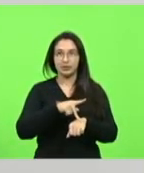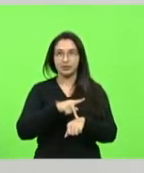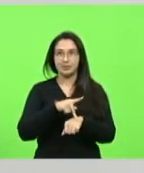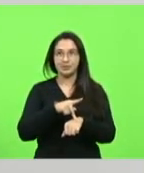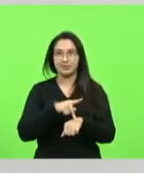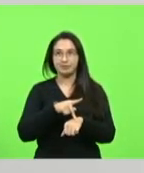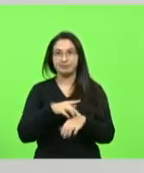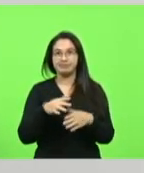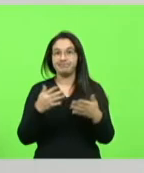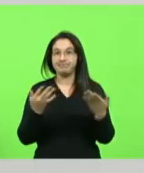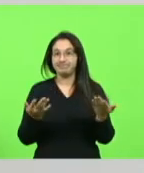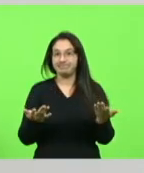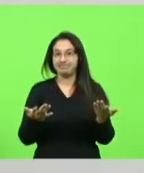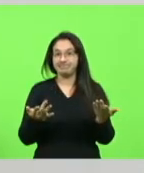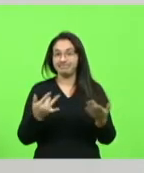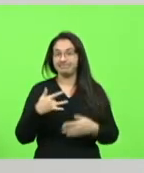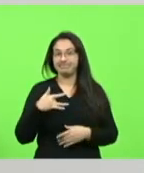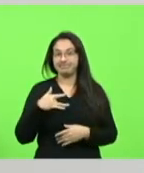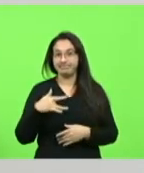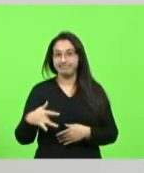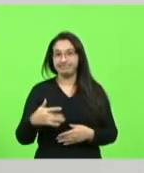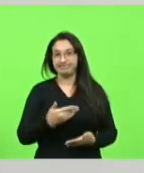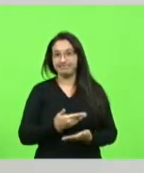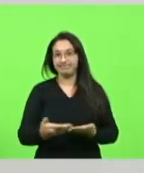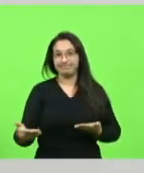infelizmente isso se perdeu